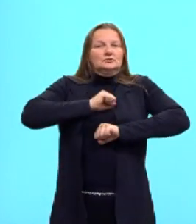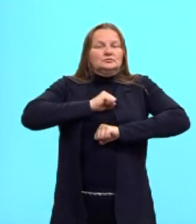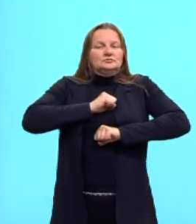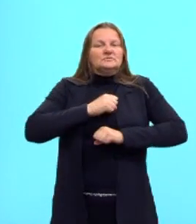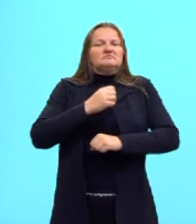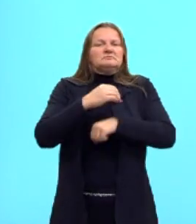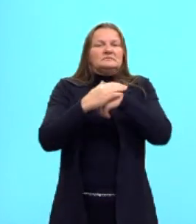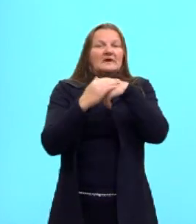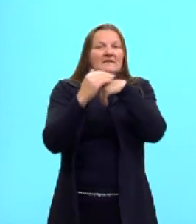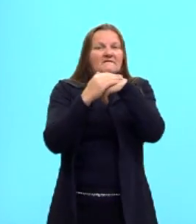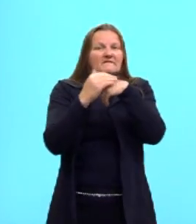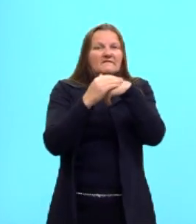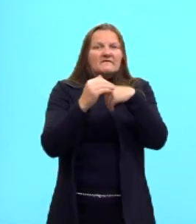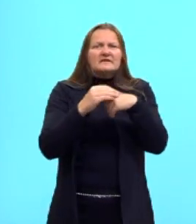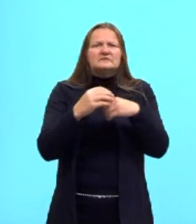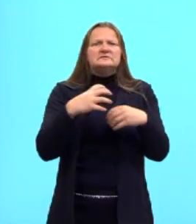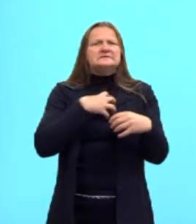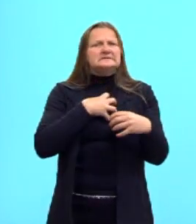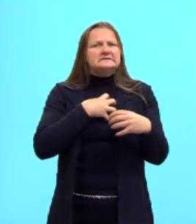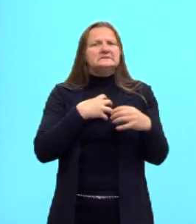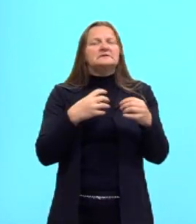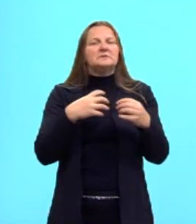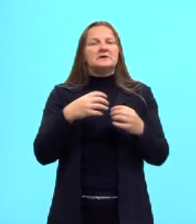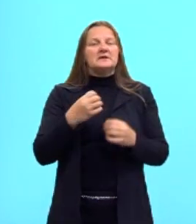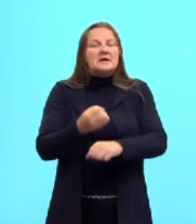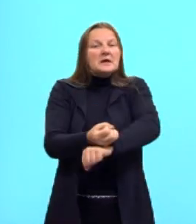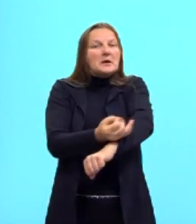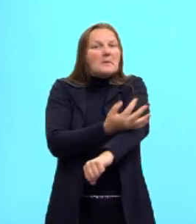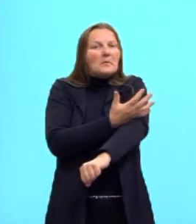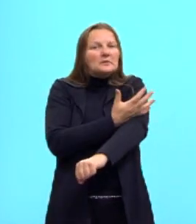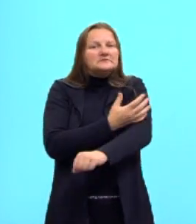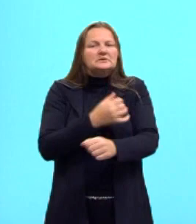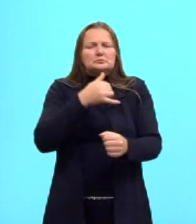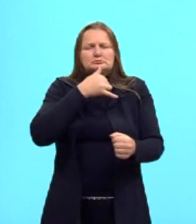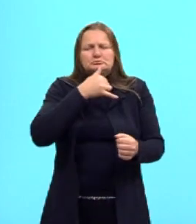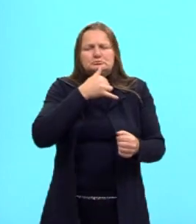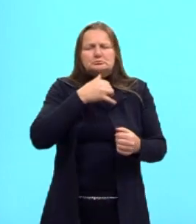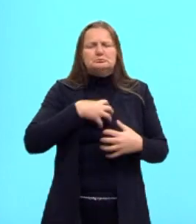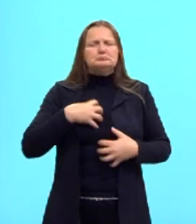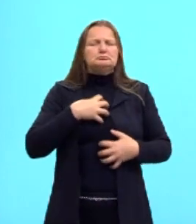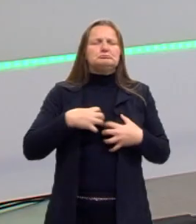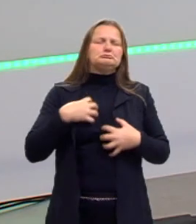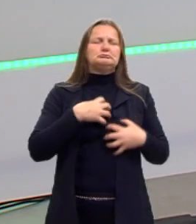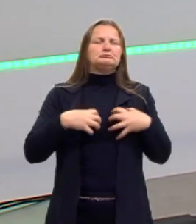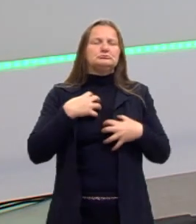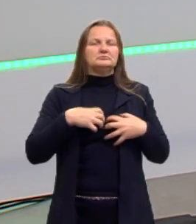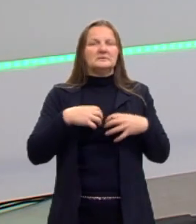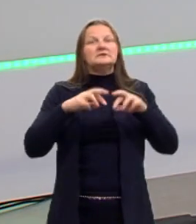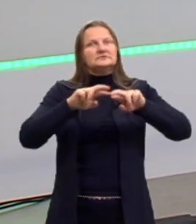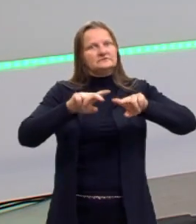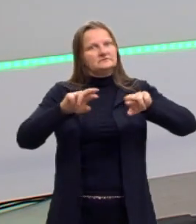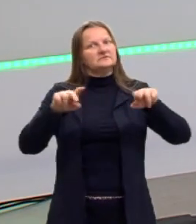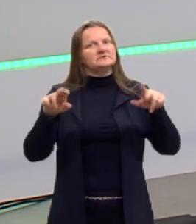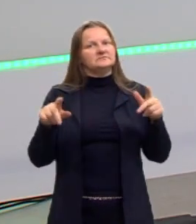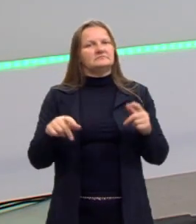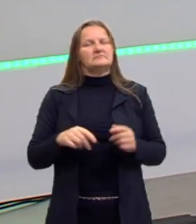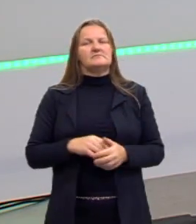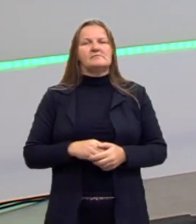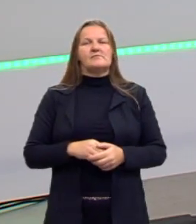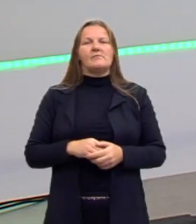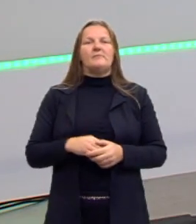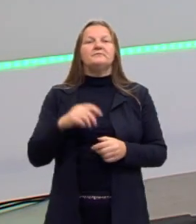afetivos e ao estado emocional ou ânimo da pessoa. Então, alguns aí dos